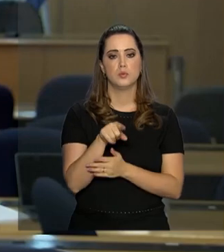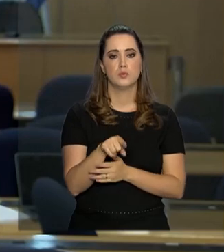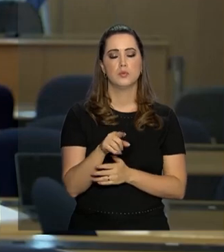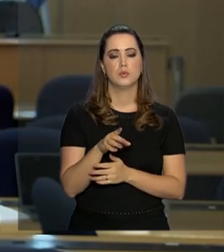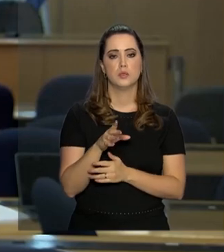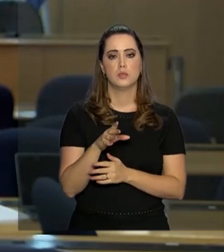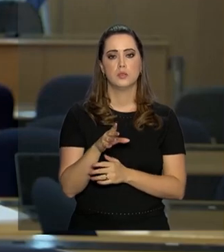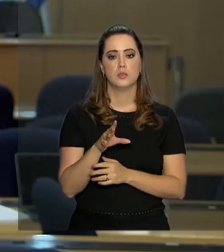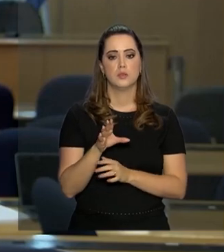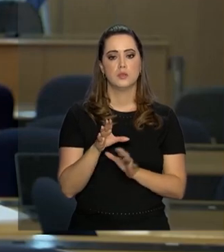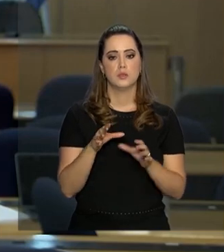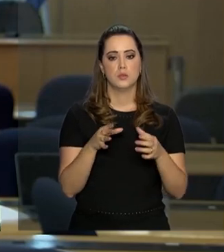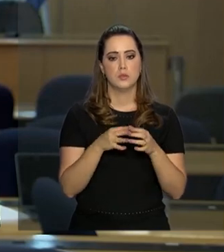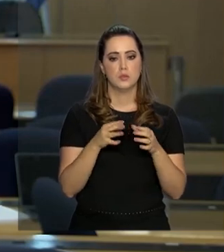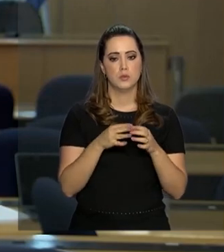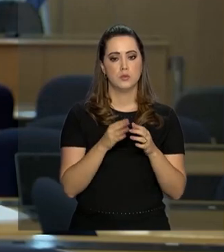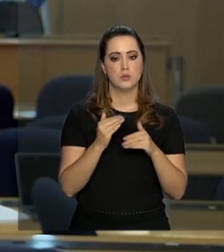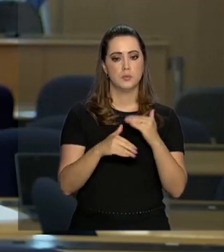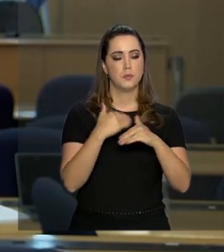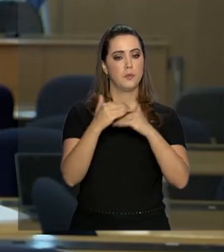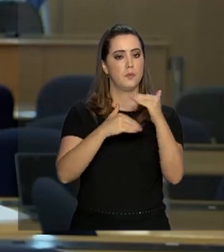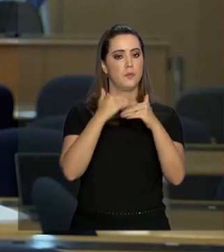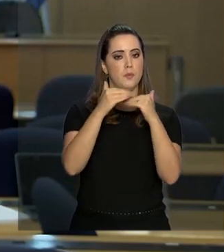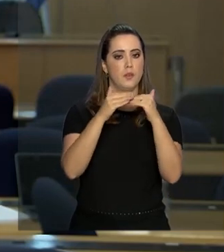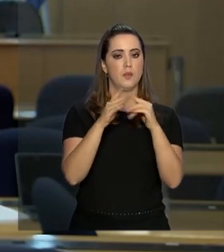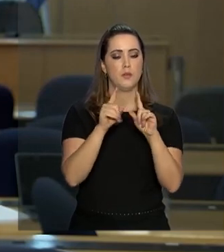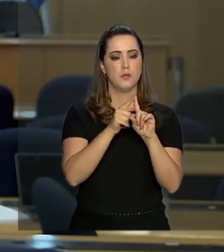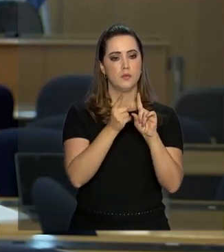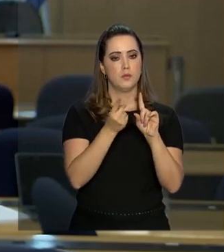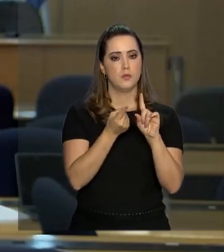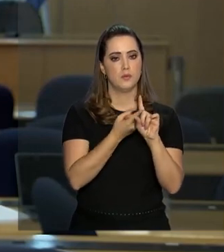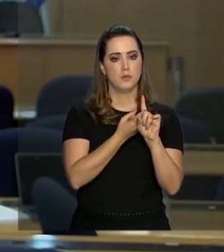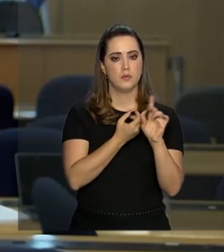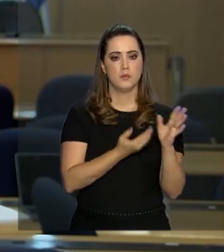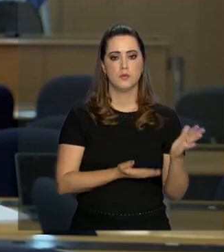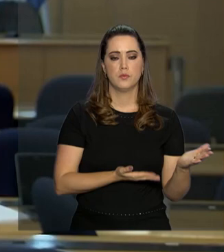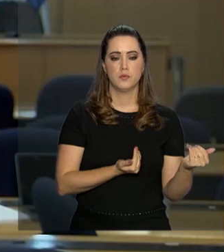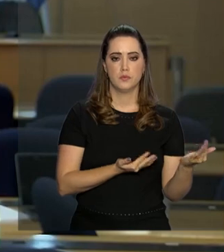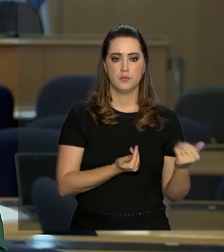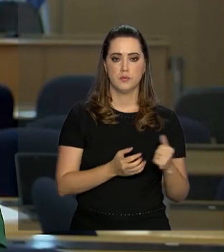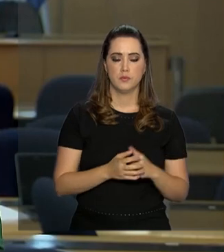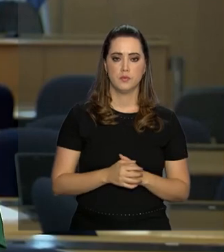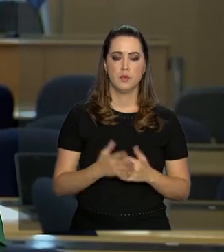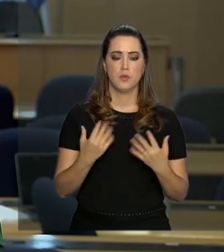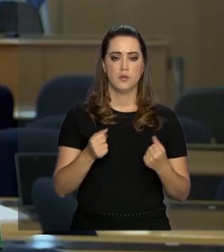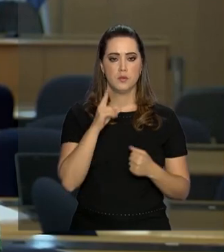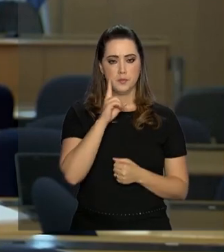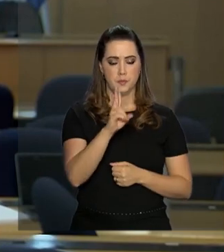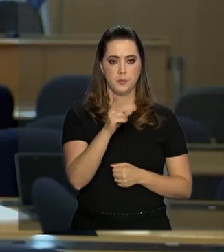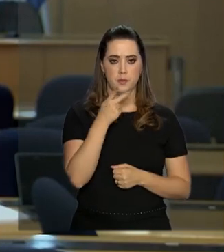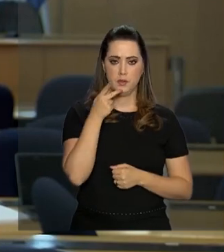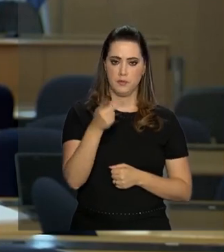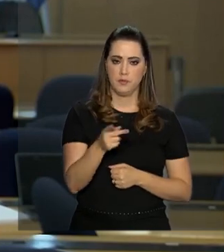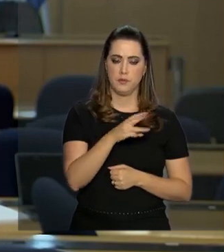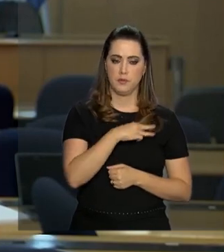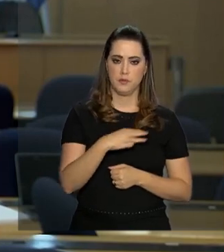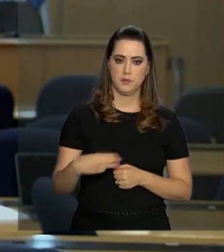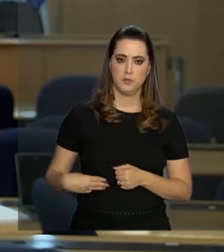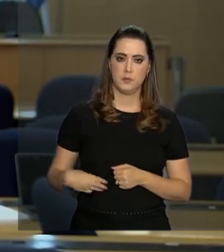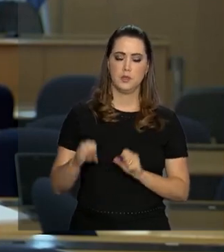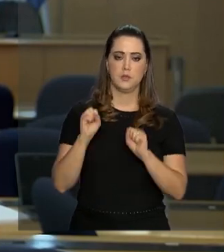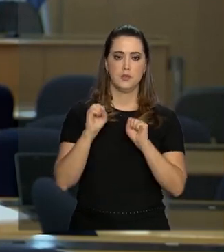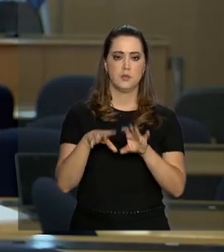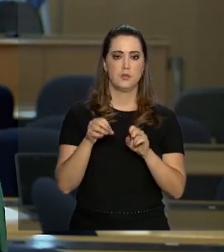né, para o aumento da gravidez na adolescência. Vamos ver o que disse o ministro da